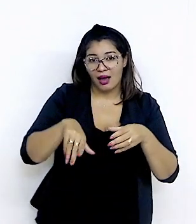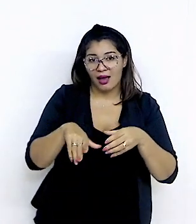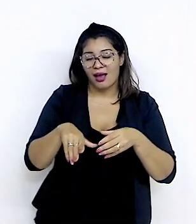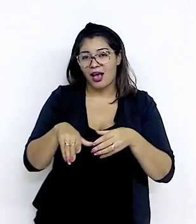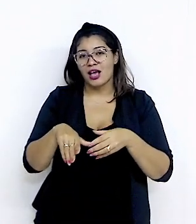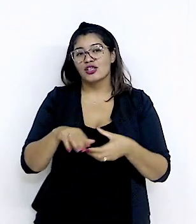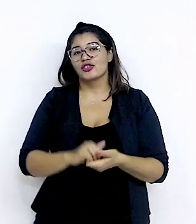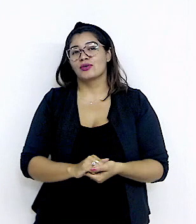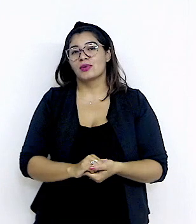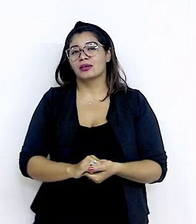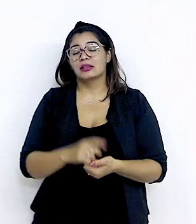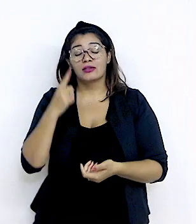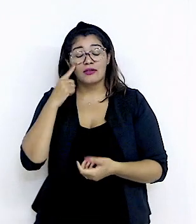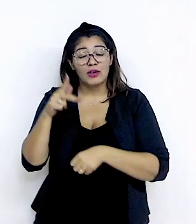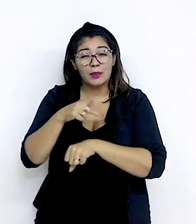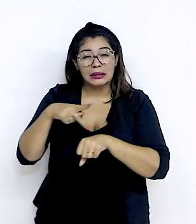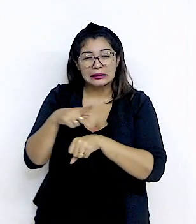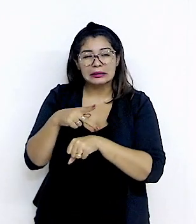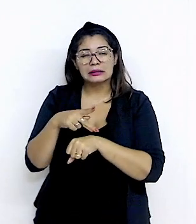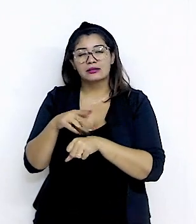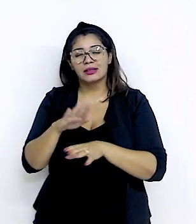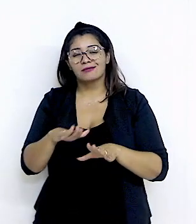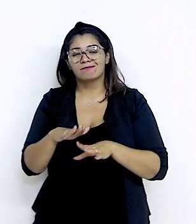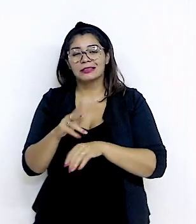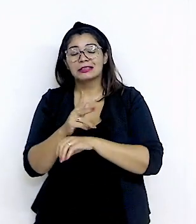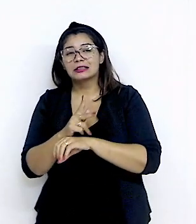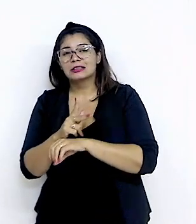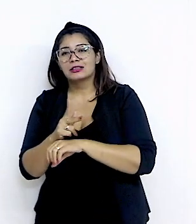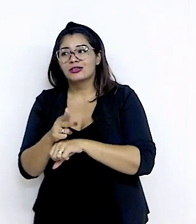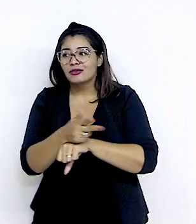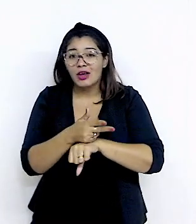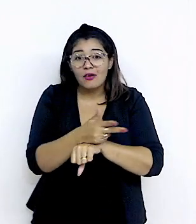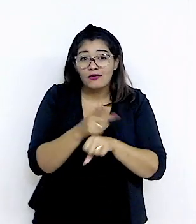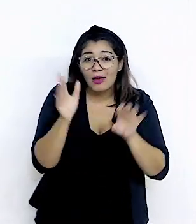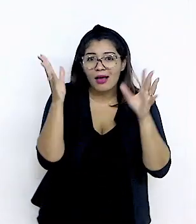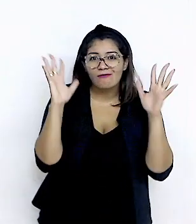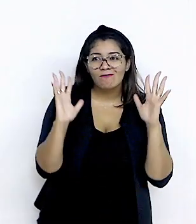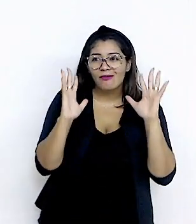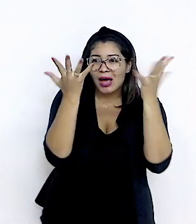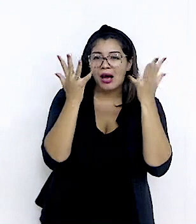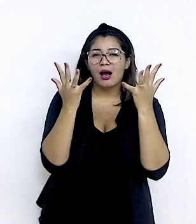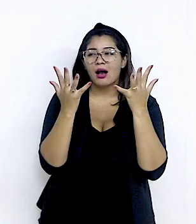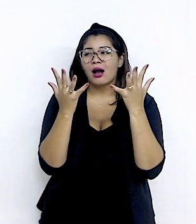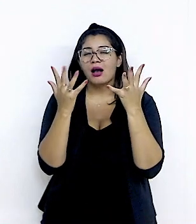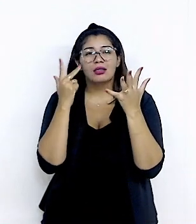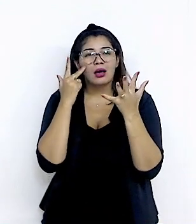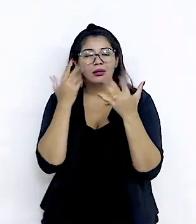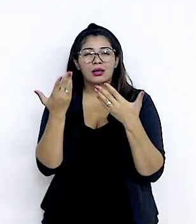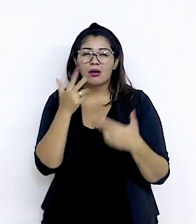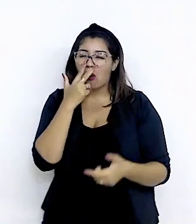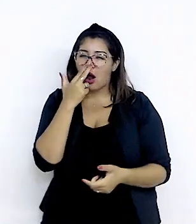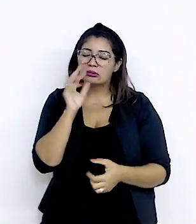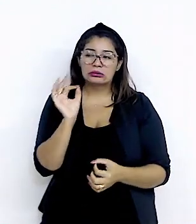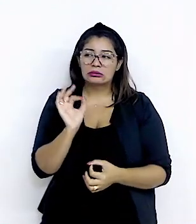pelo que eu tenho visto na imprensa, será um pavilhão magnífico E que terá uma grande atração, acho